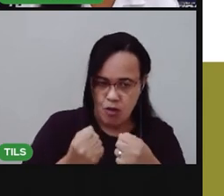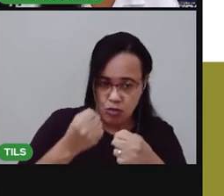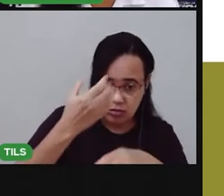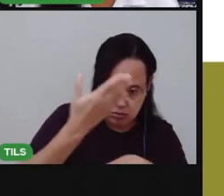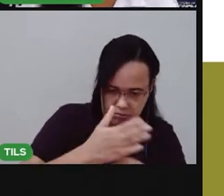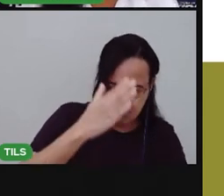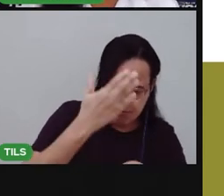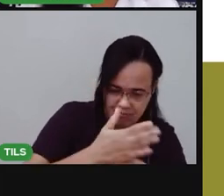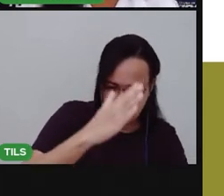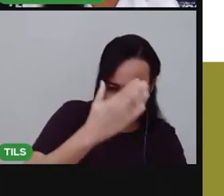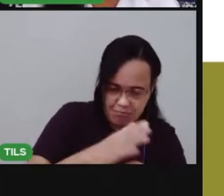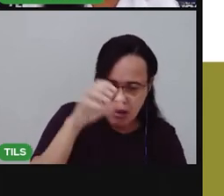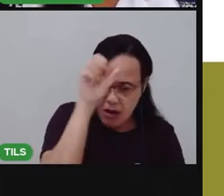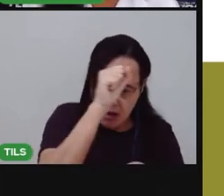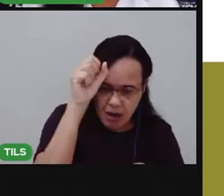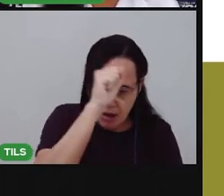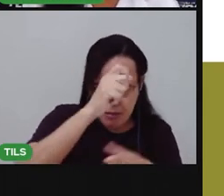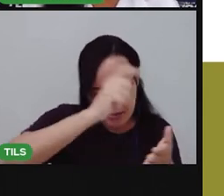escrita. Tá bom?